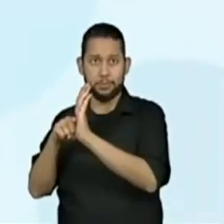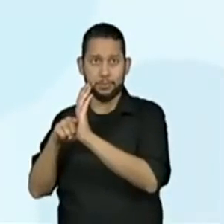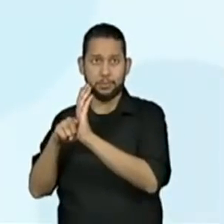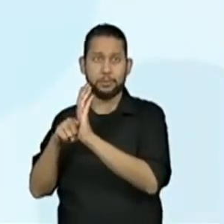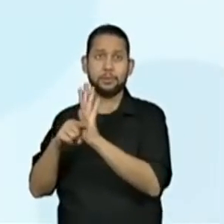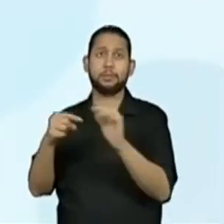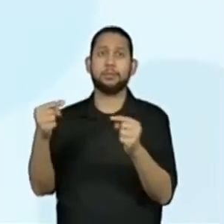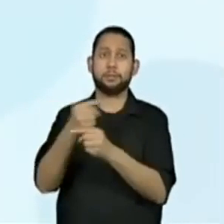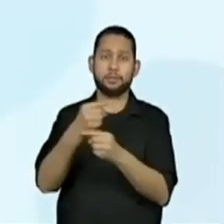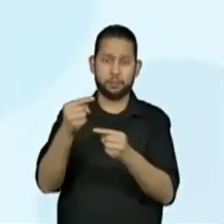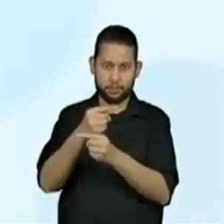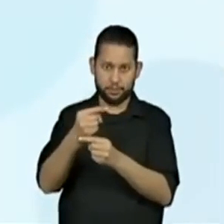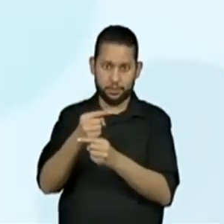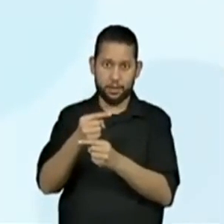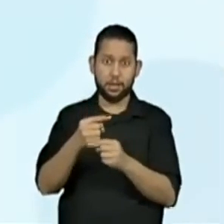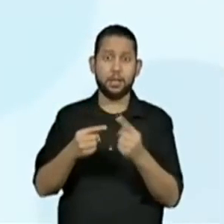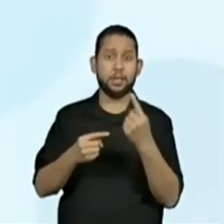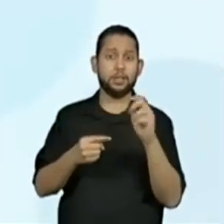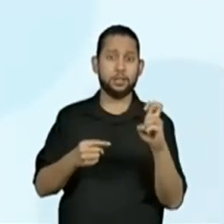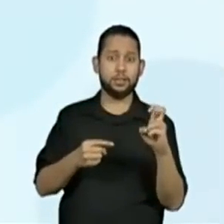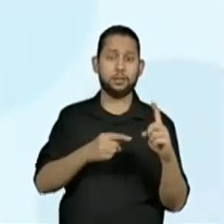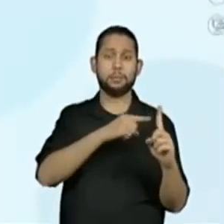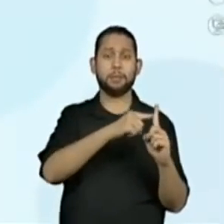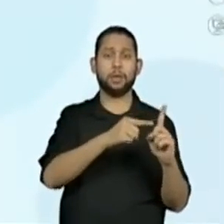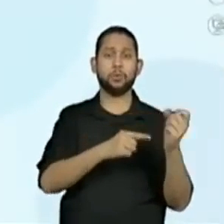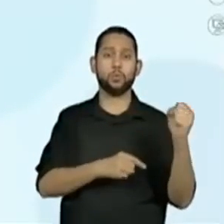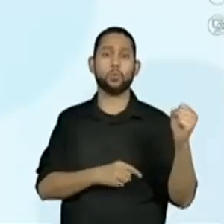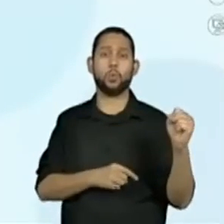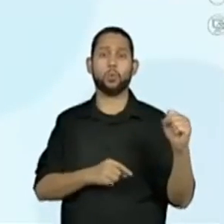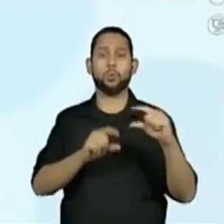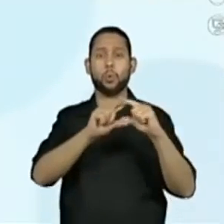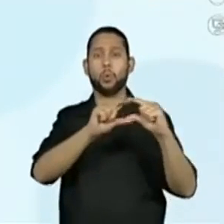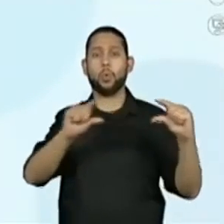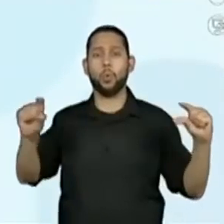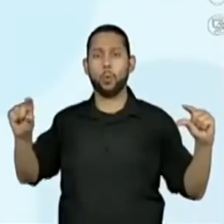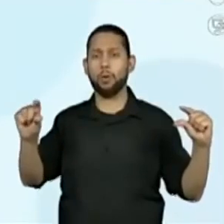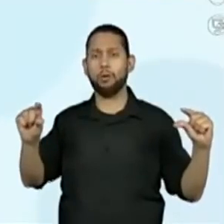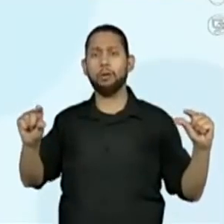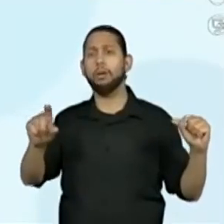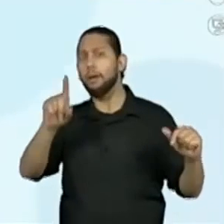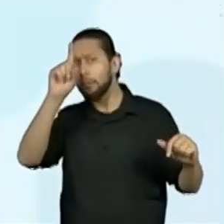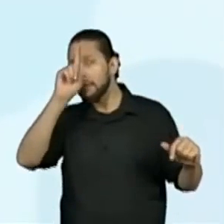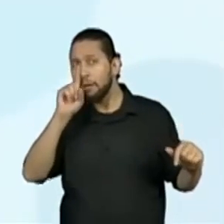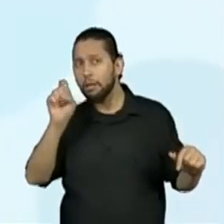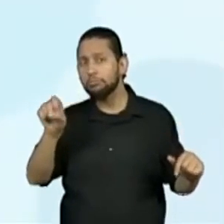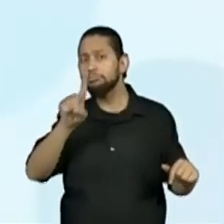desconhecido, que é igual a 15 mais 8.